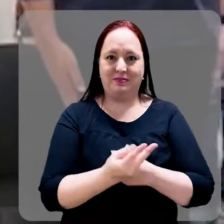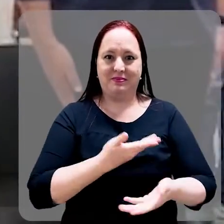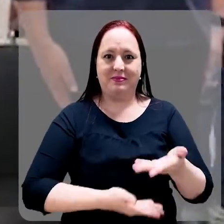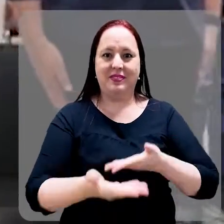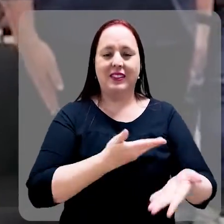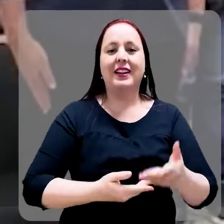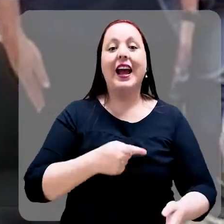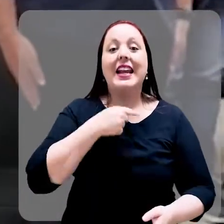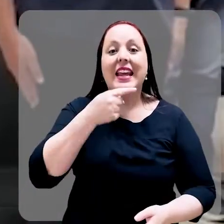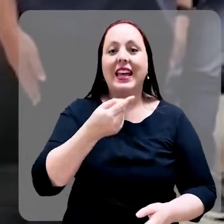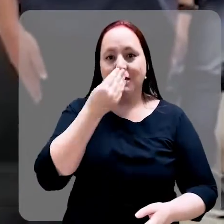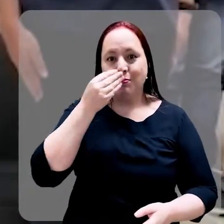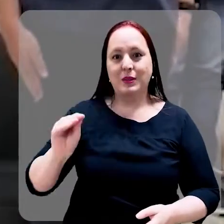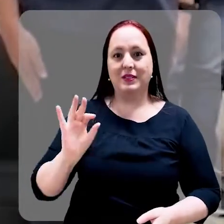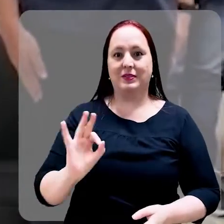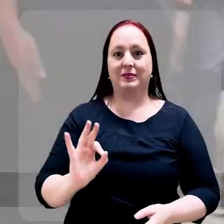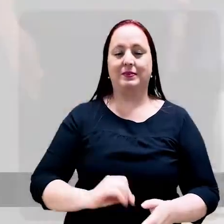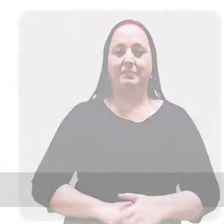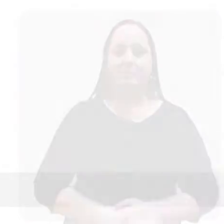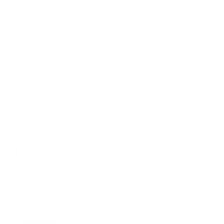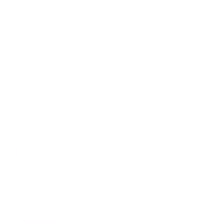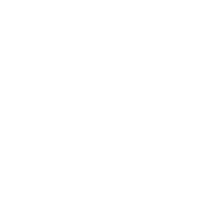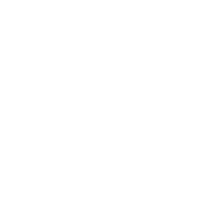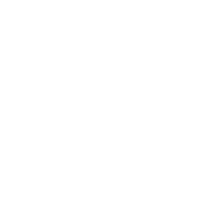todo mundo junto, ninguém fica para trás.